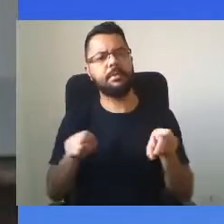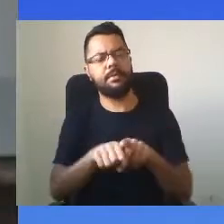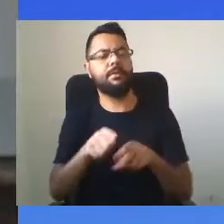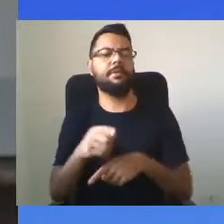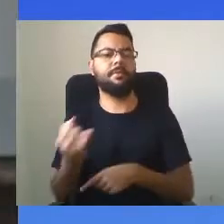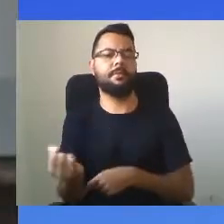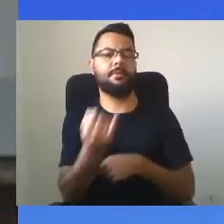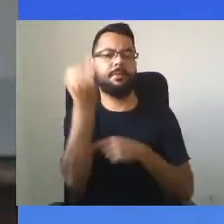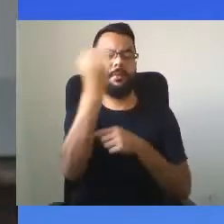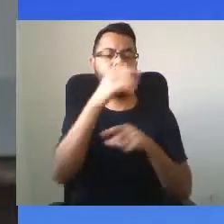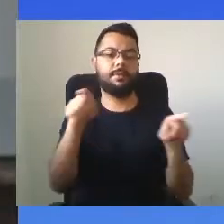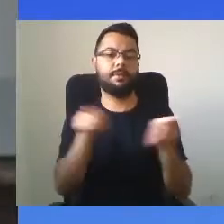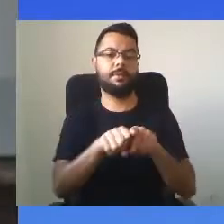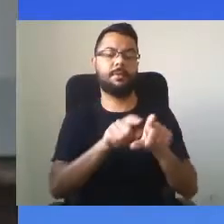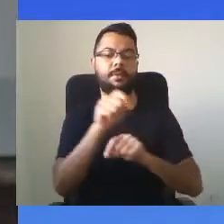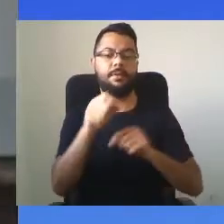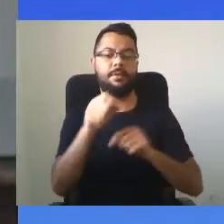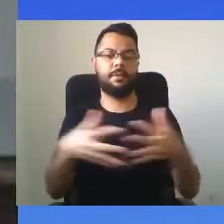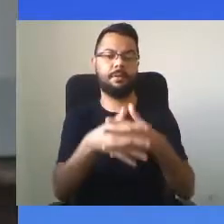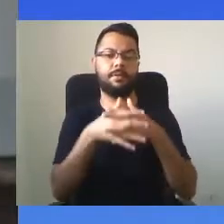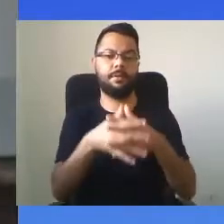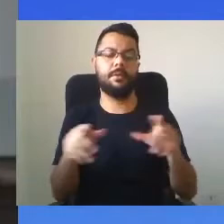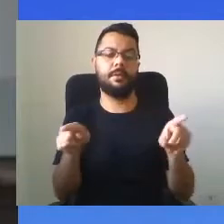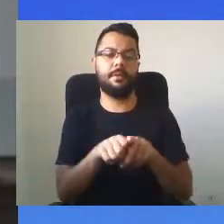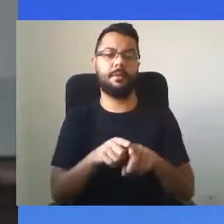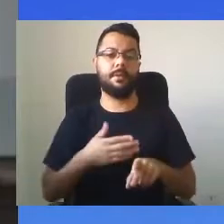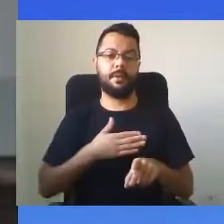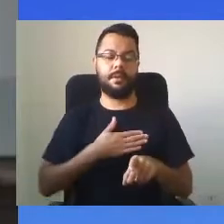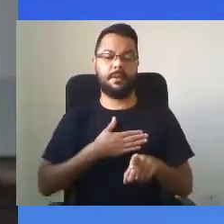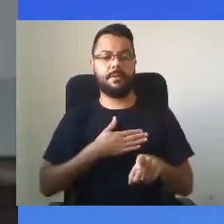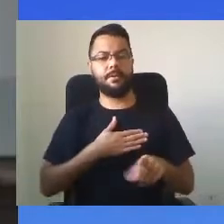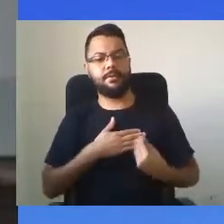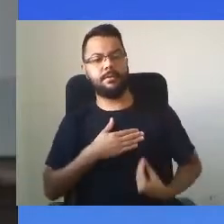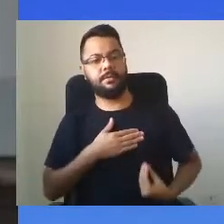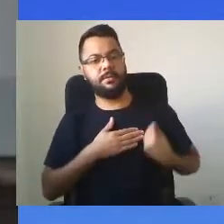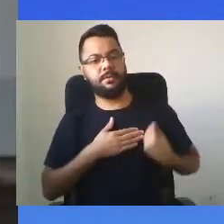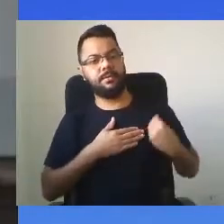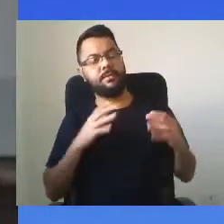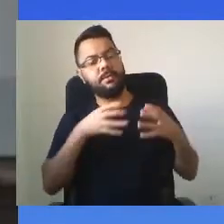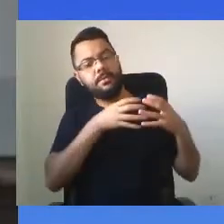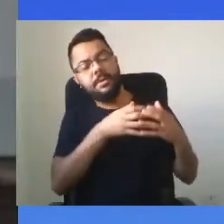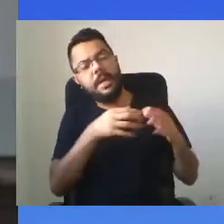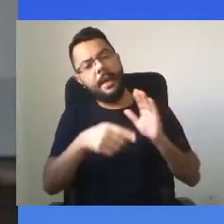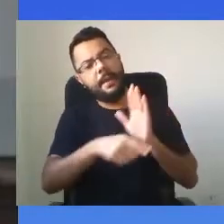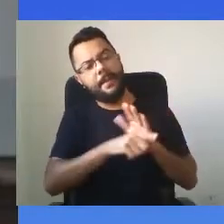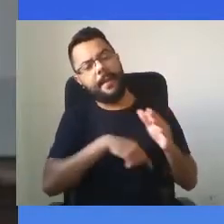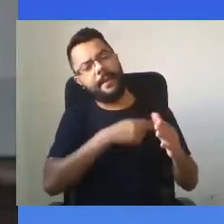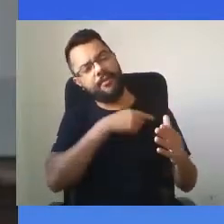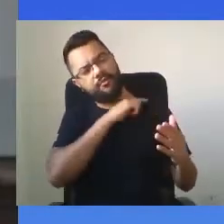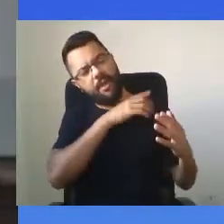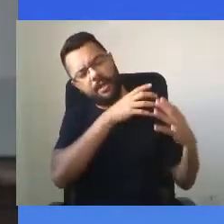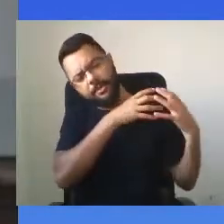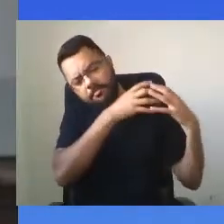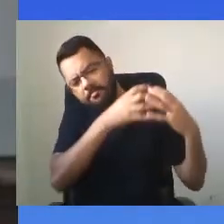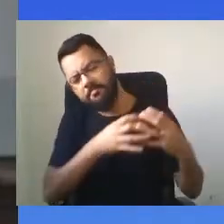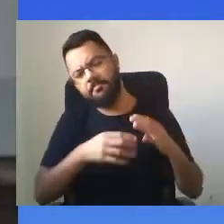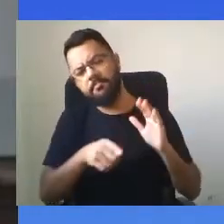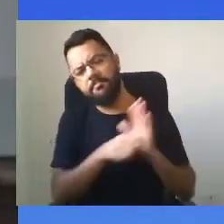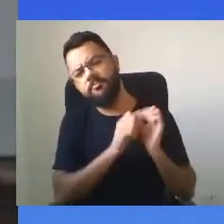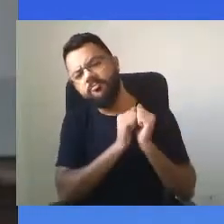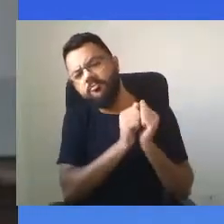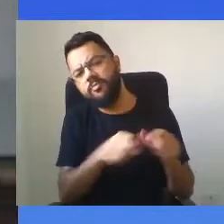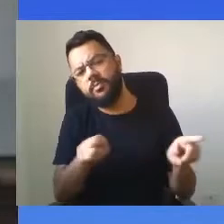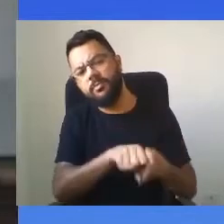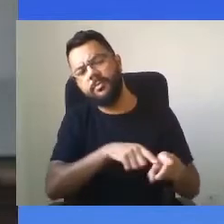complexa, trago comigo a bagagem de uma vida de trabalho e luta pela universidade pública,